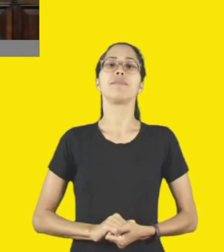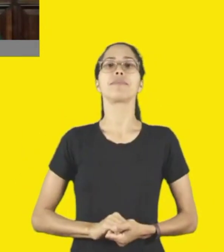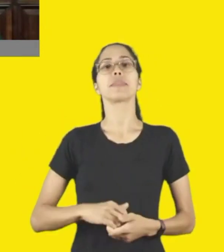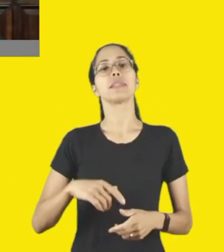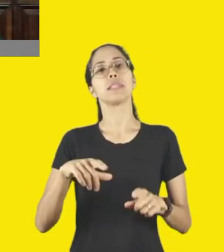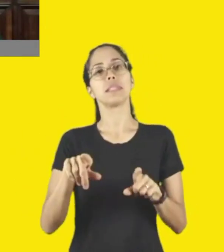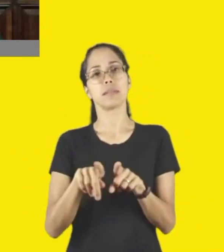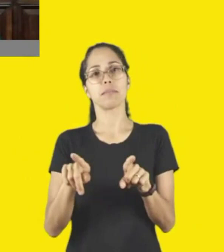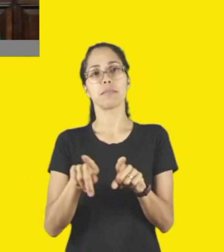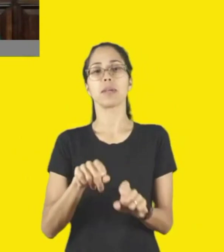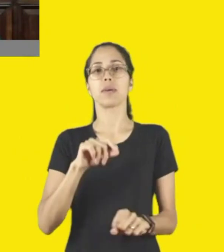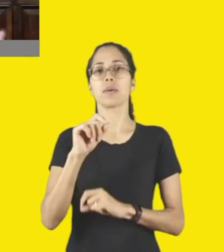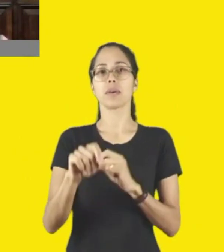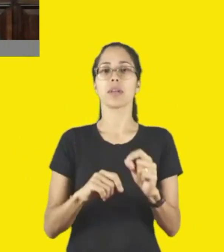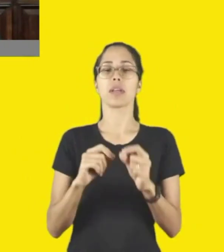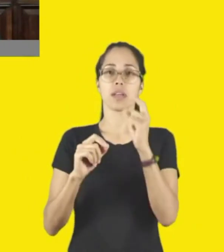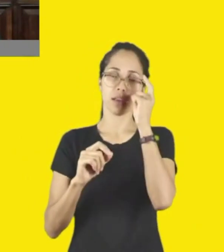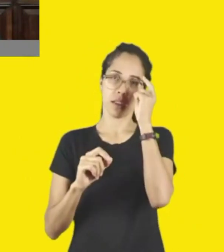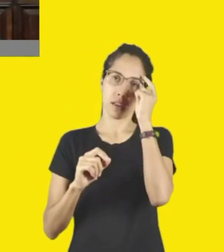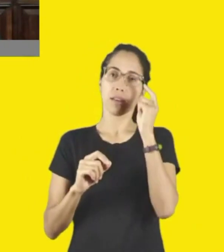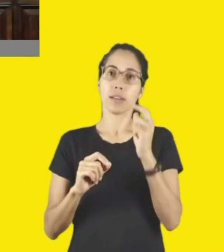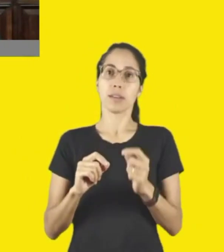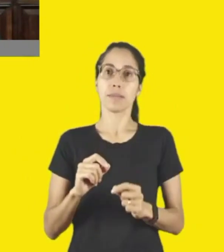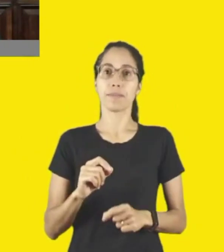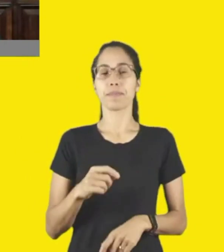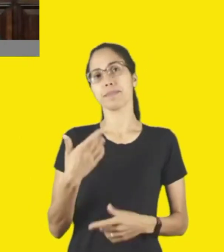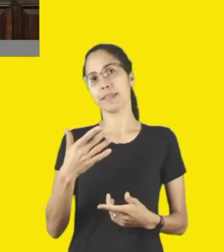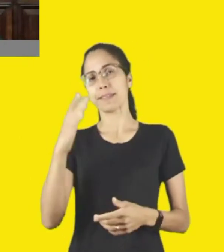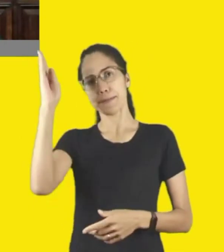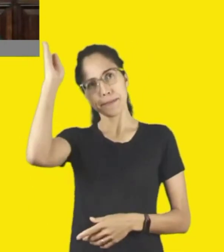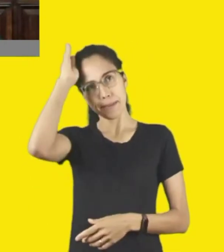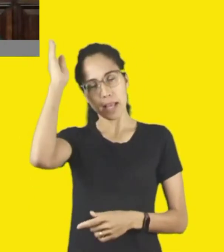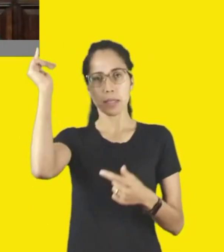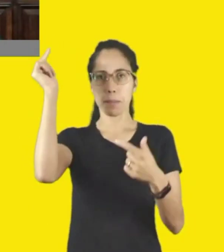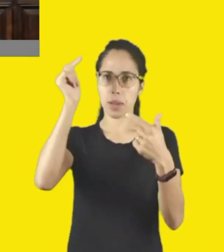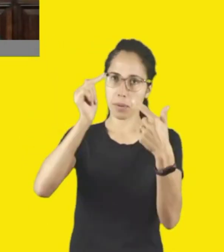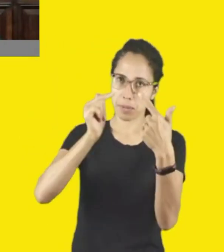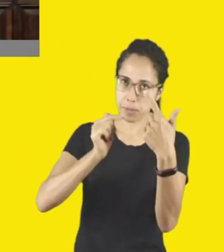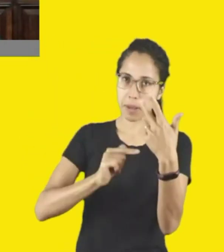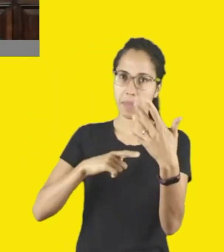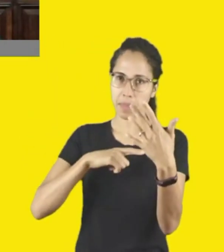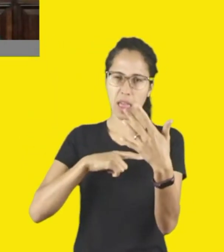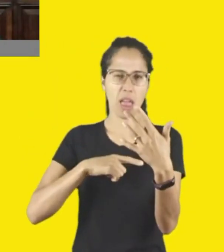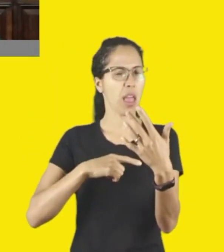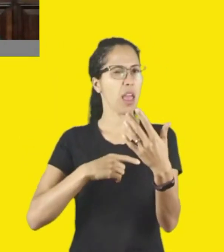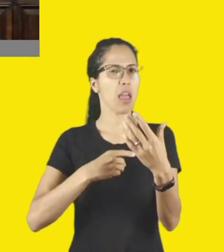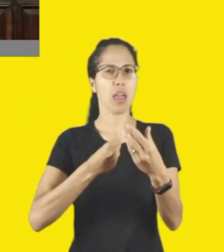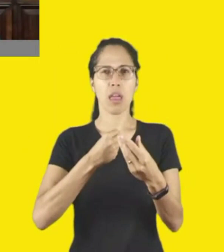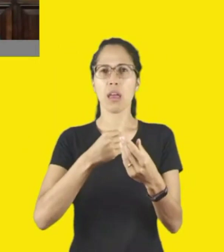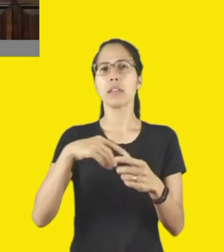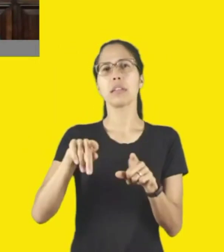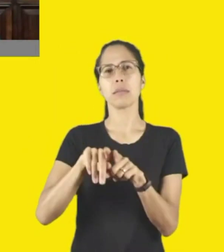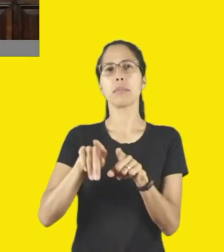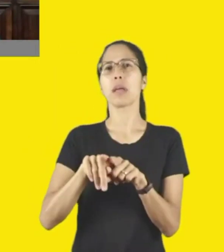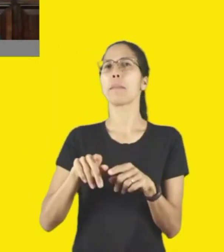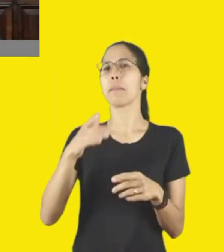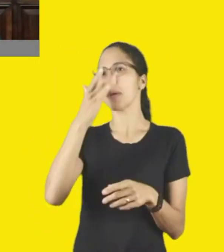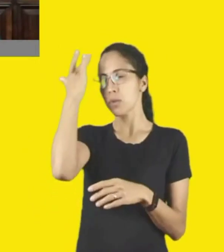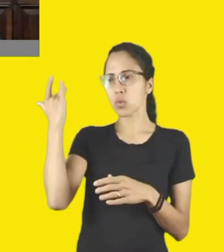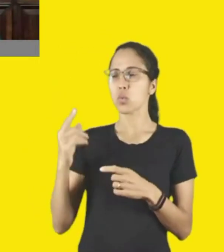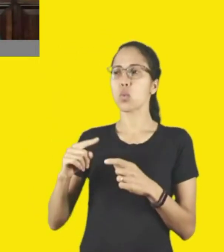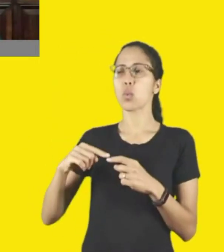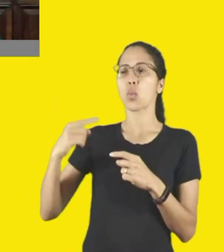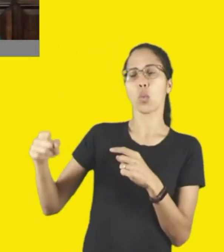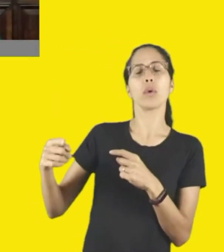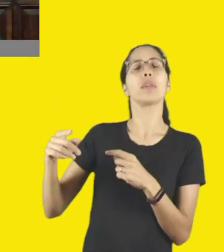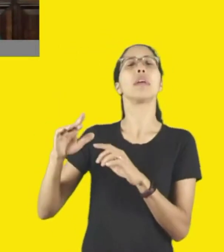por exemplo, essa oferta do Sesc, outras ofertas que o Sesc tem, a gente tem outras ofertas de outros parceiros que acabam fazendo, e